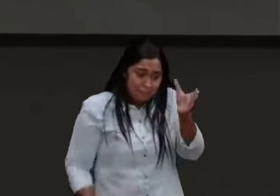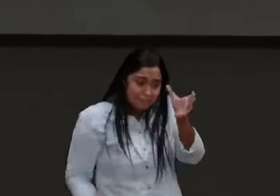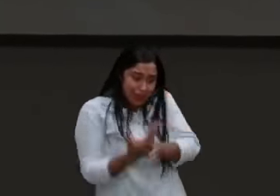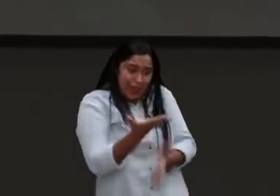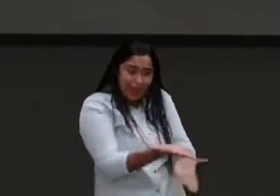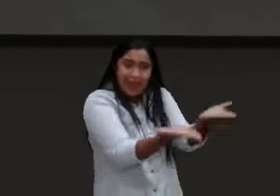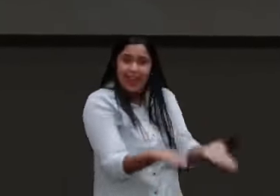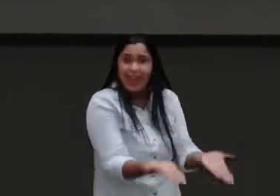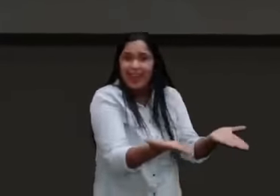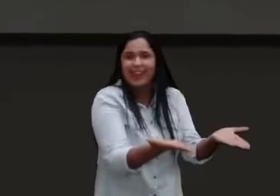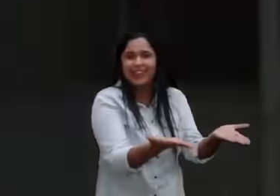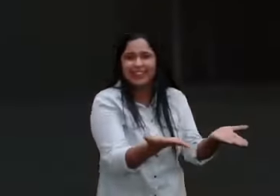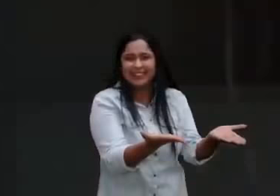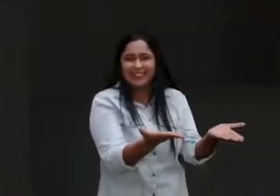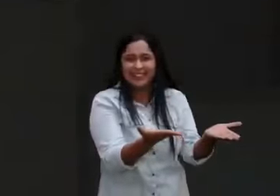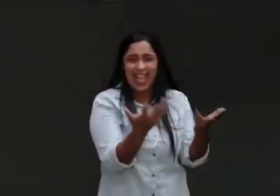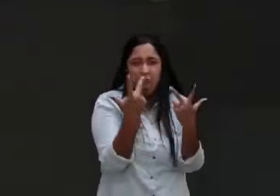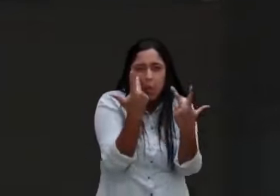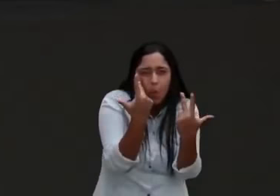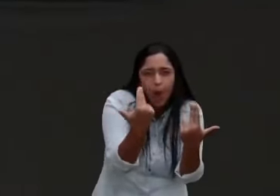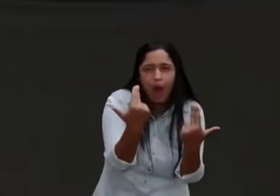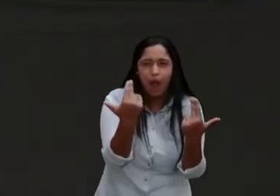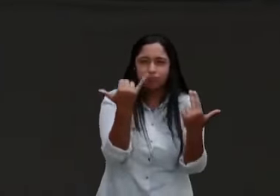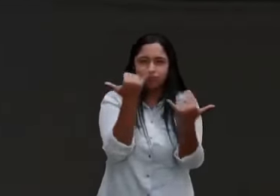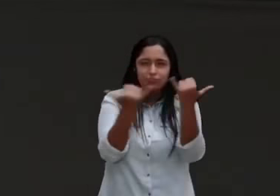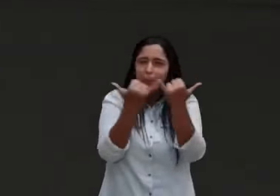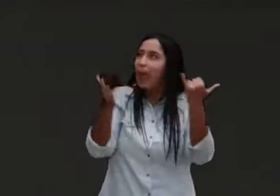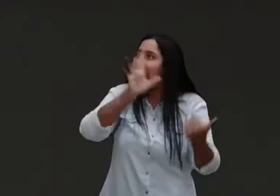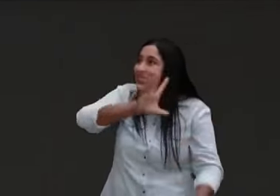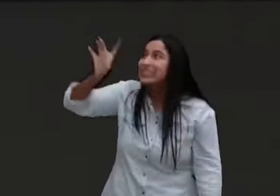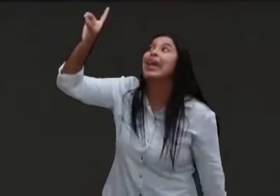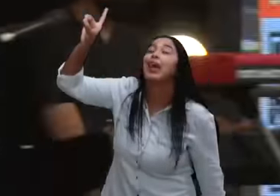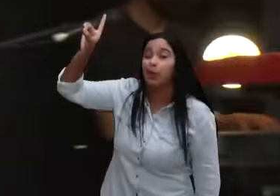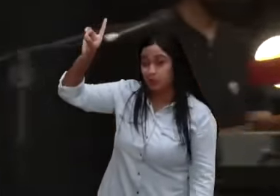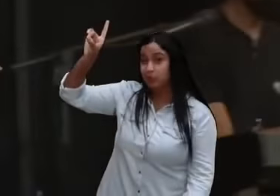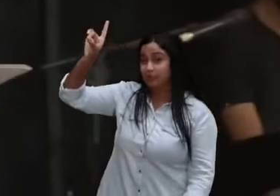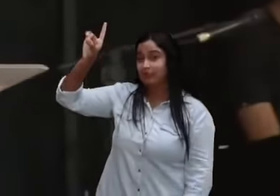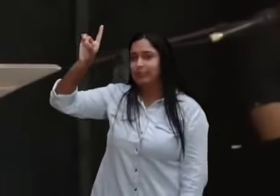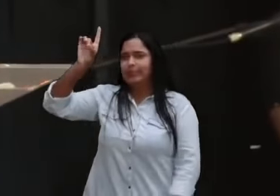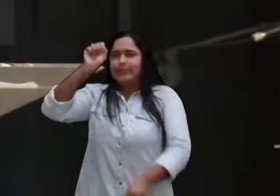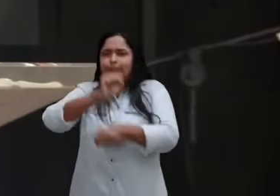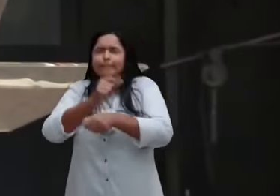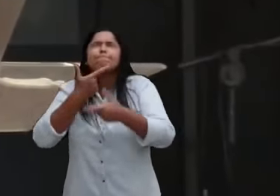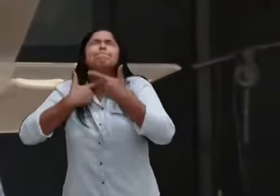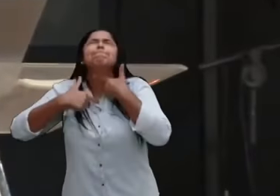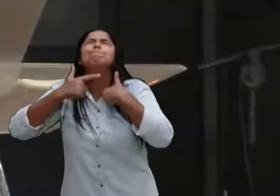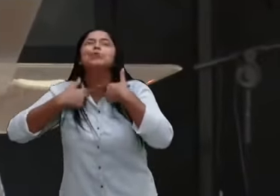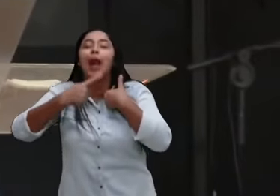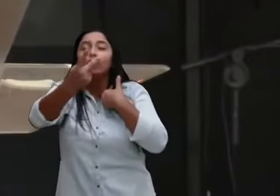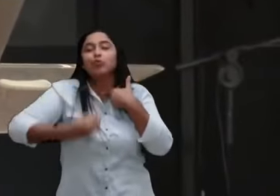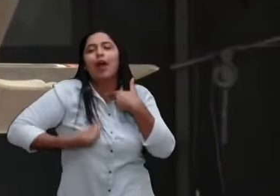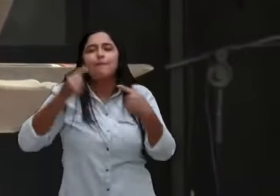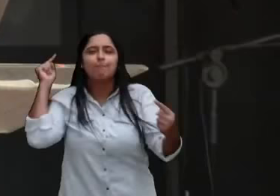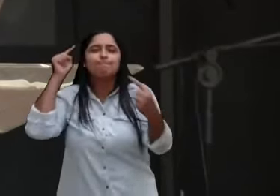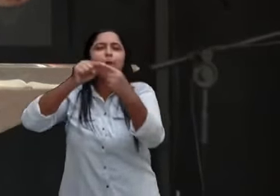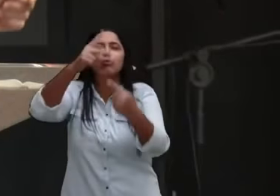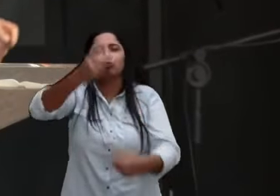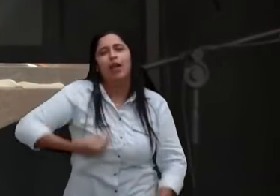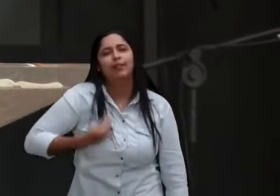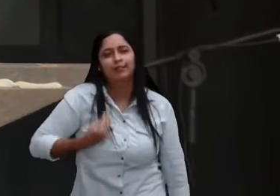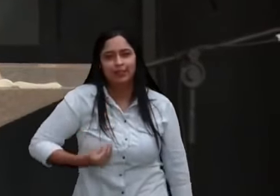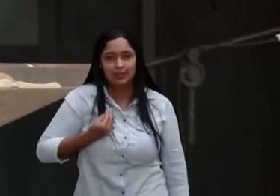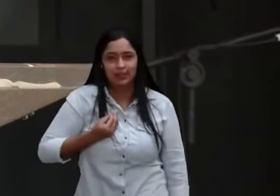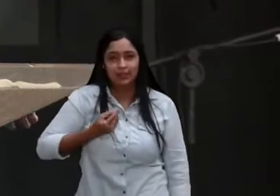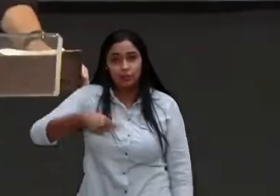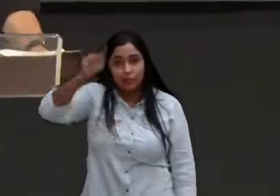Deus tem expectativa na tua vida, você que está aqui, Deus tem expectativa na tua vida, você que está me assistindo no